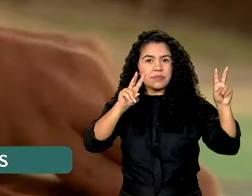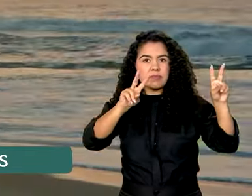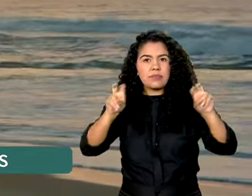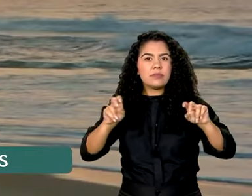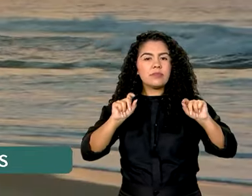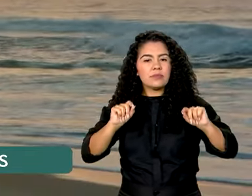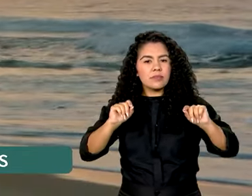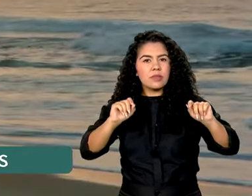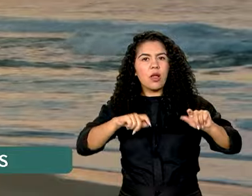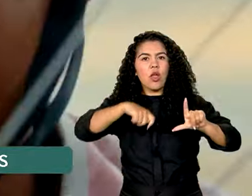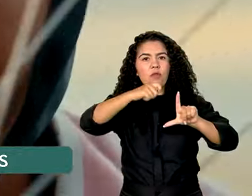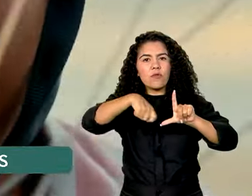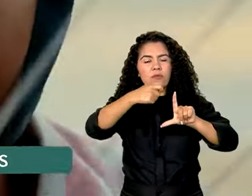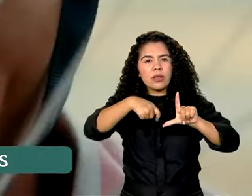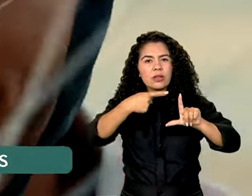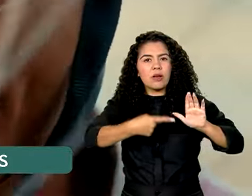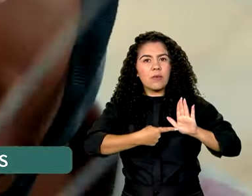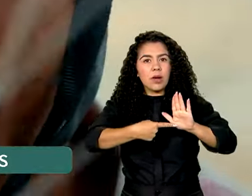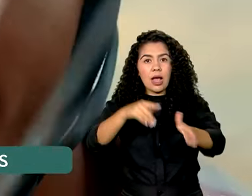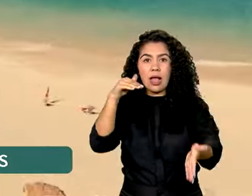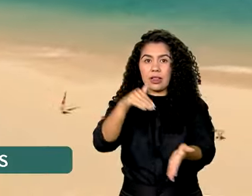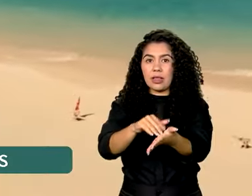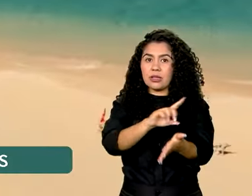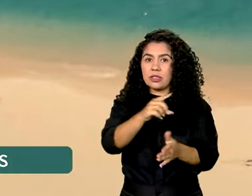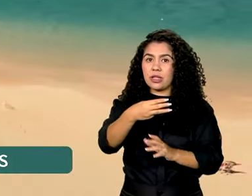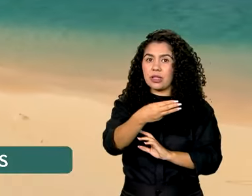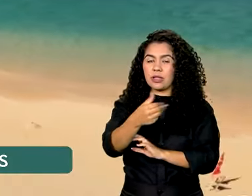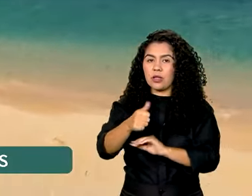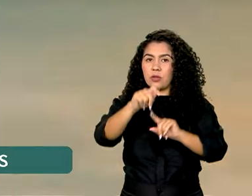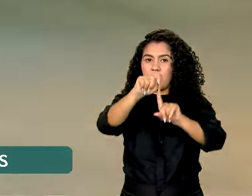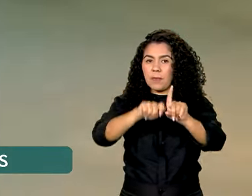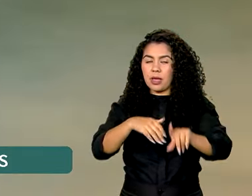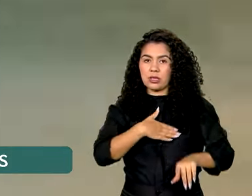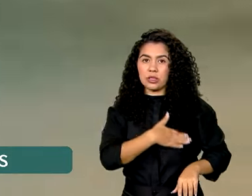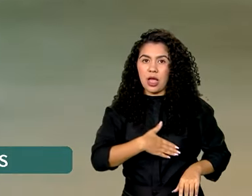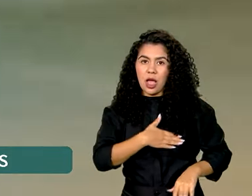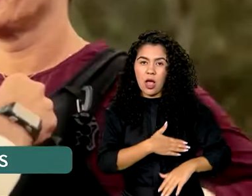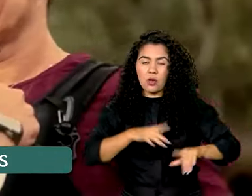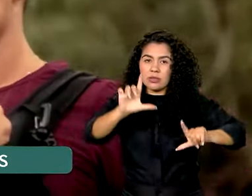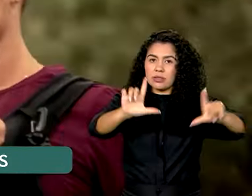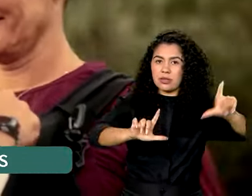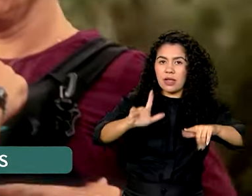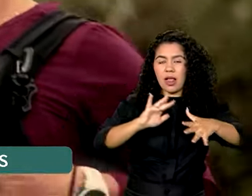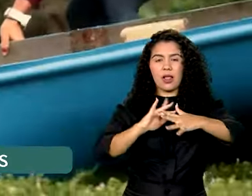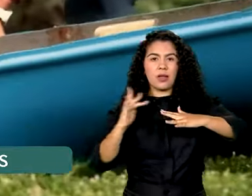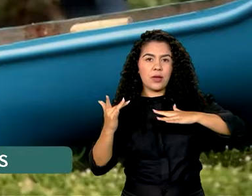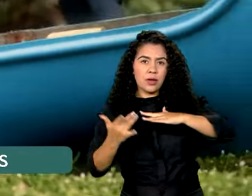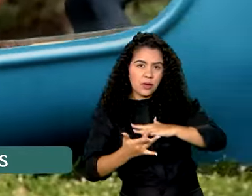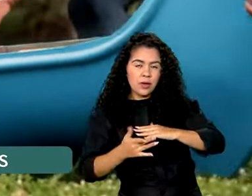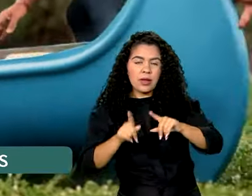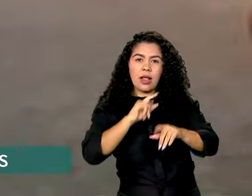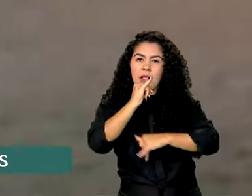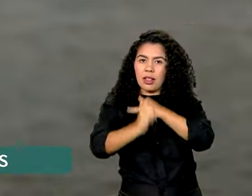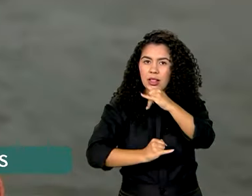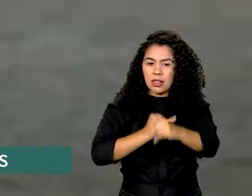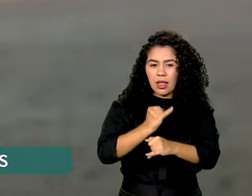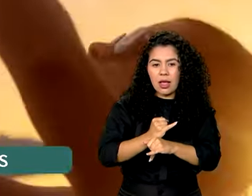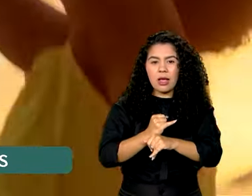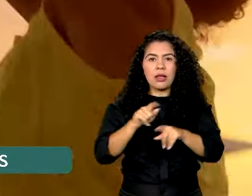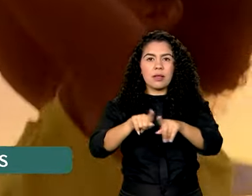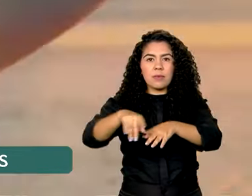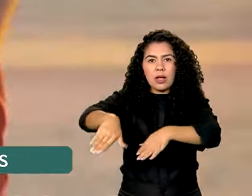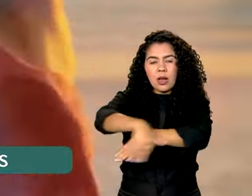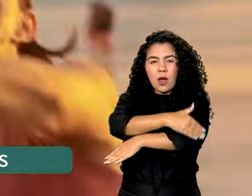veiculadas até o dia 31 de agosto na TV, nas redes sociais, canais de internet e nas ruas, táxis e